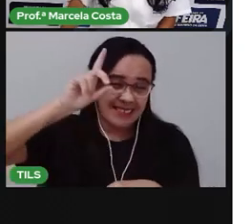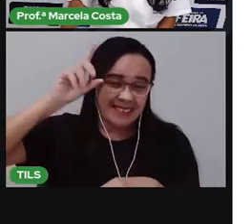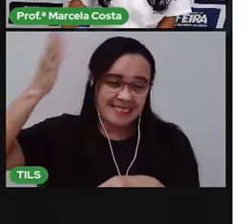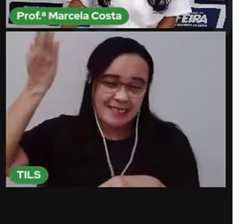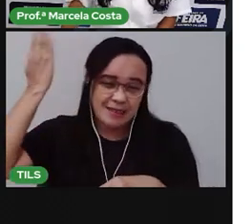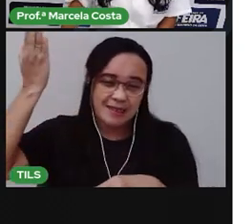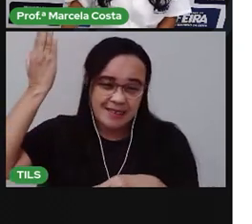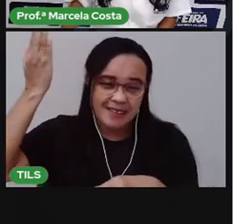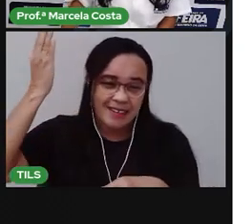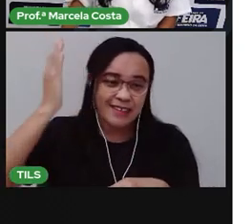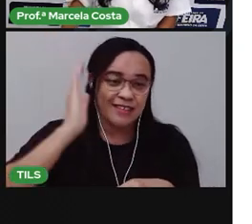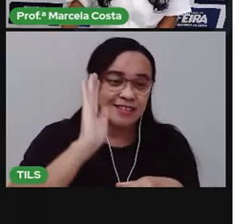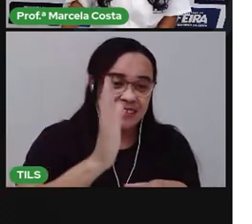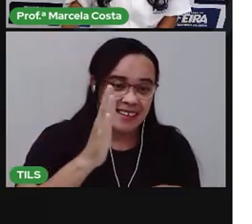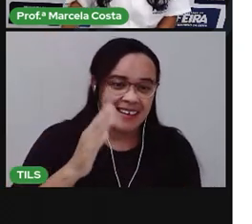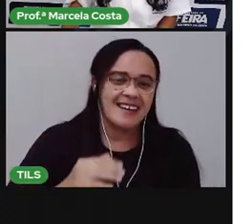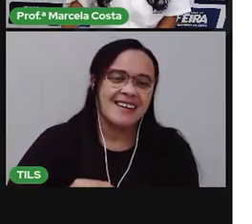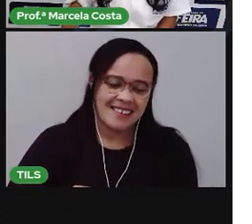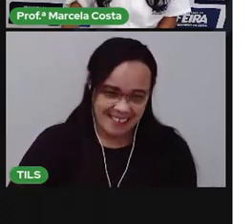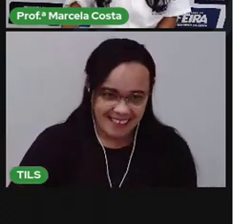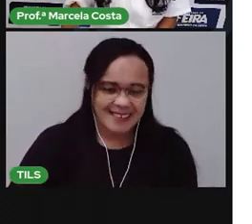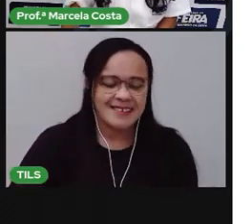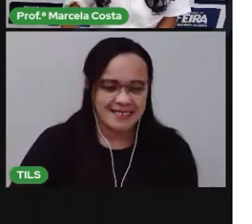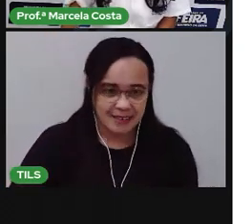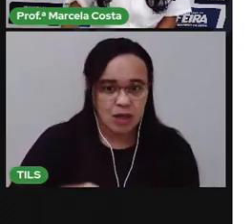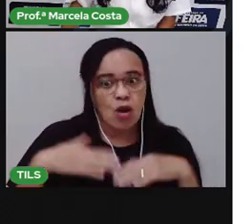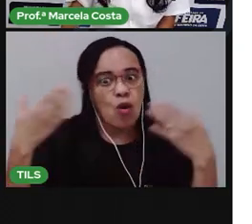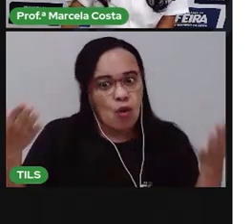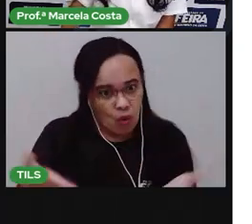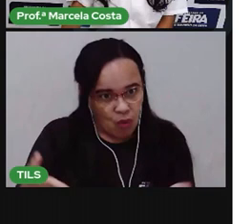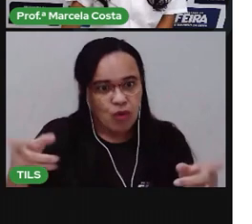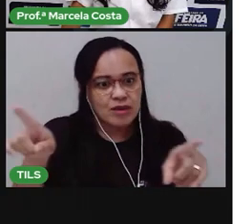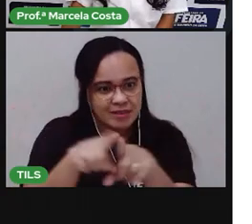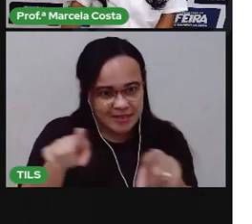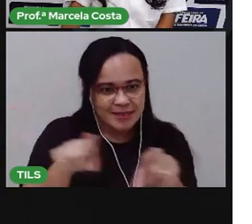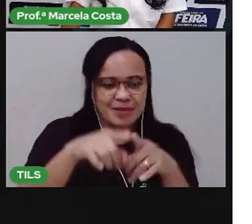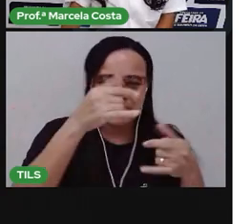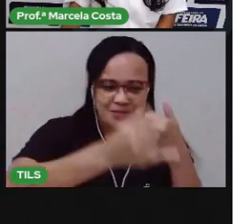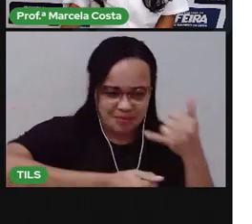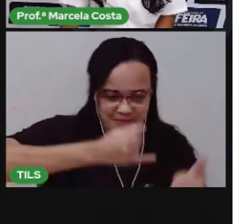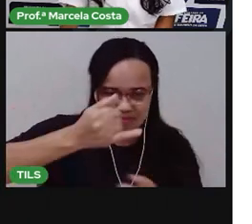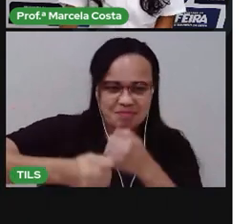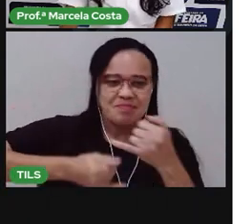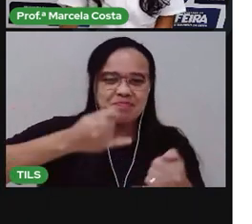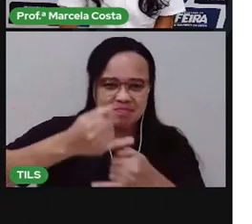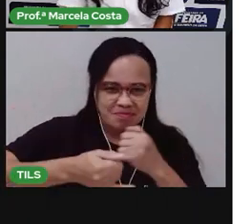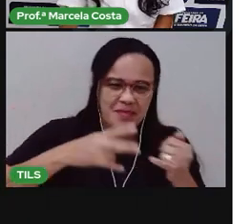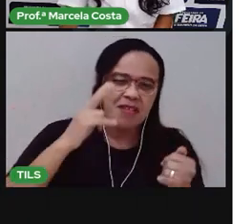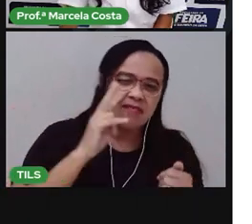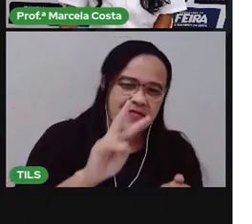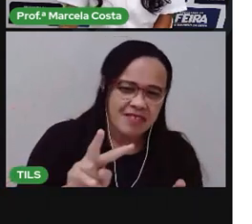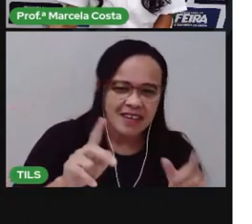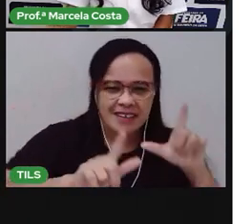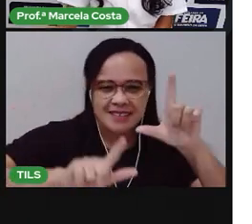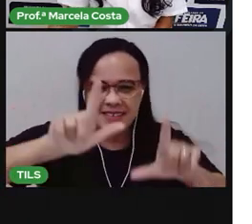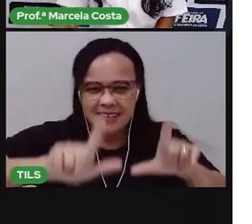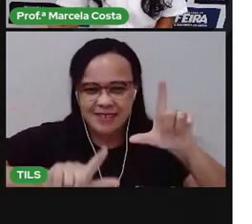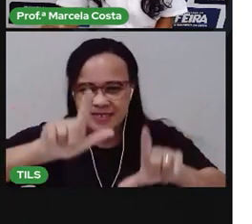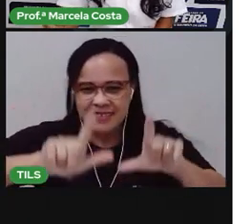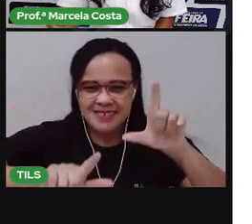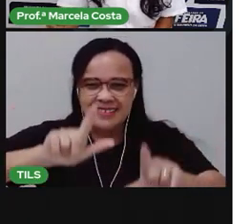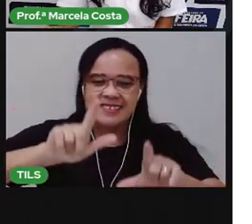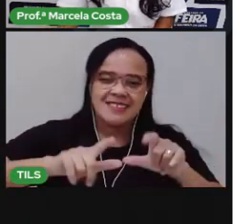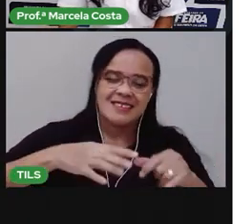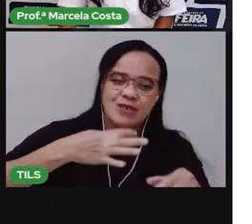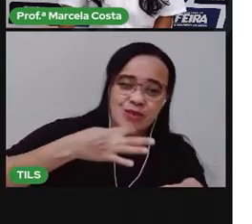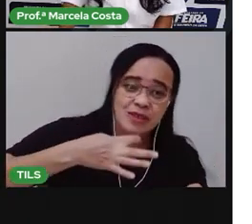Temos alguns exemplos de brinquedos atuais, que hoje é mais comum de você ver, né, as crianças